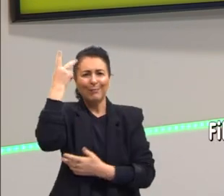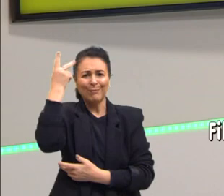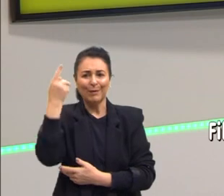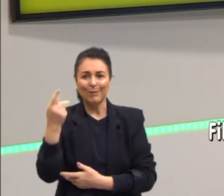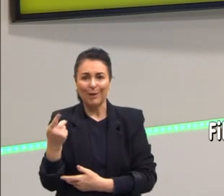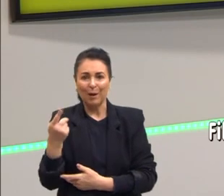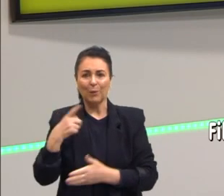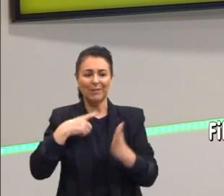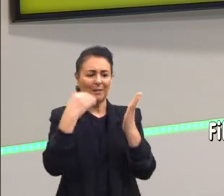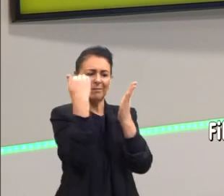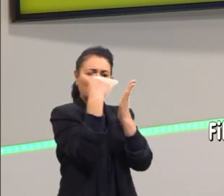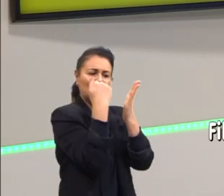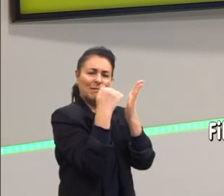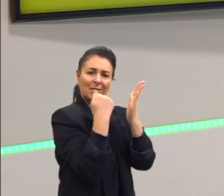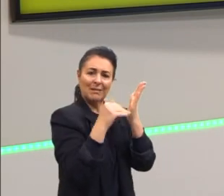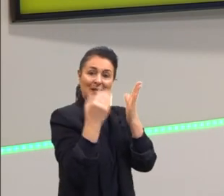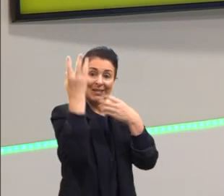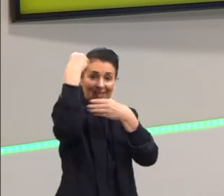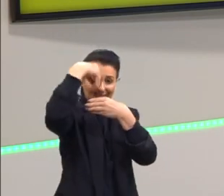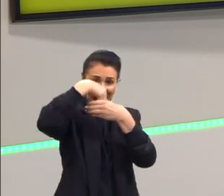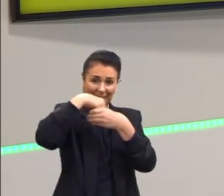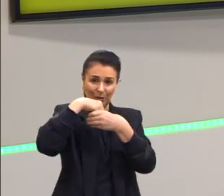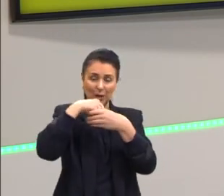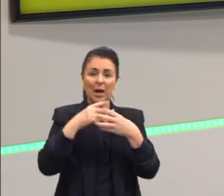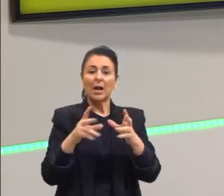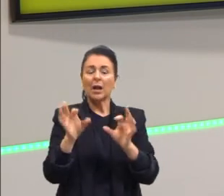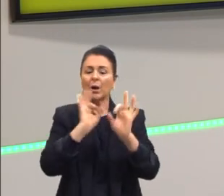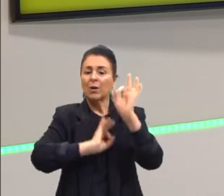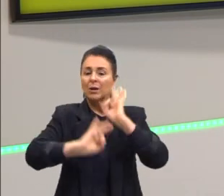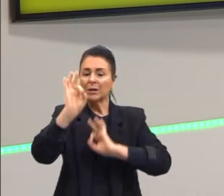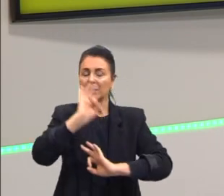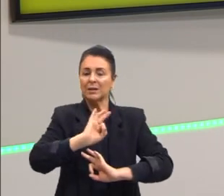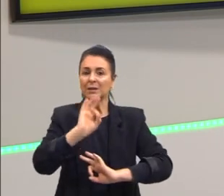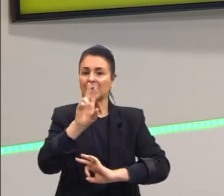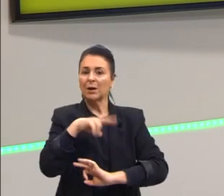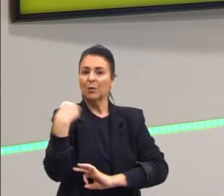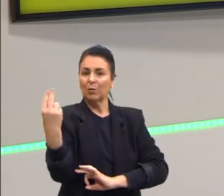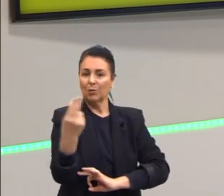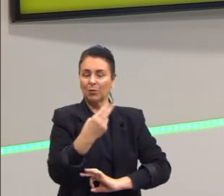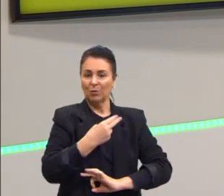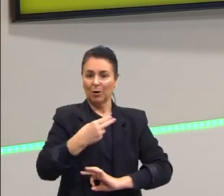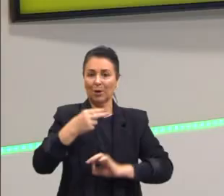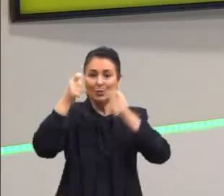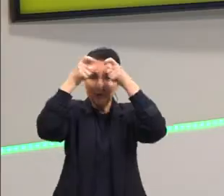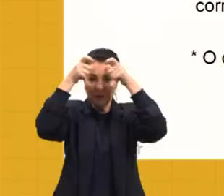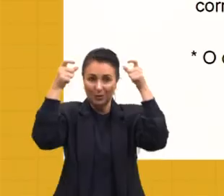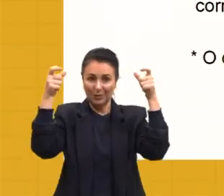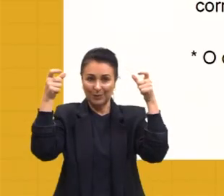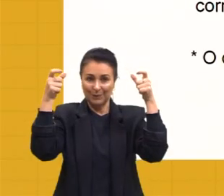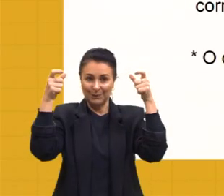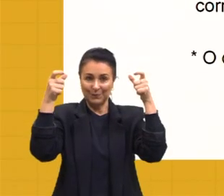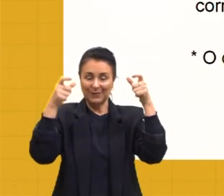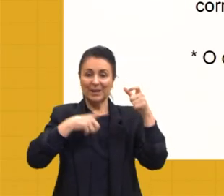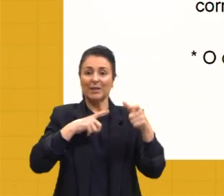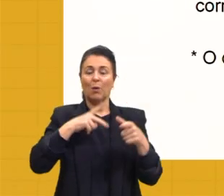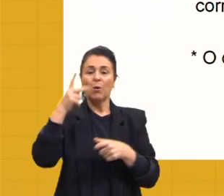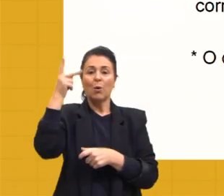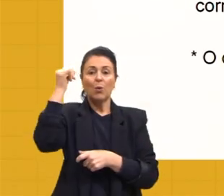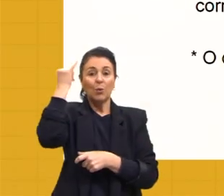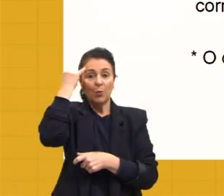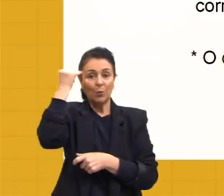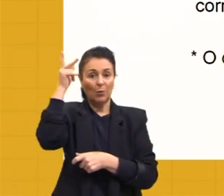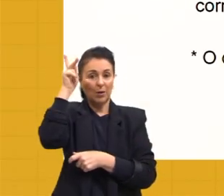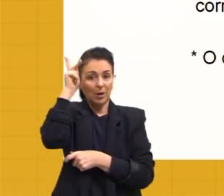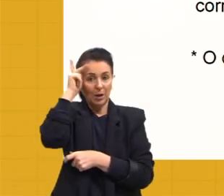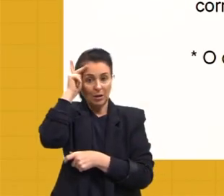organiza esse conhecimento que nós adquirimos pelos sentidos. Então, aquilo que não vem, e daí também para Kant, aquilo que não